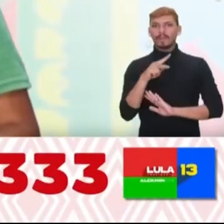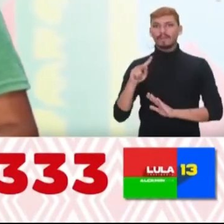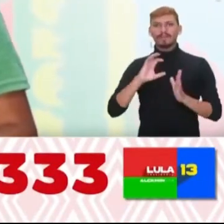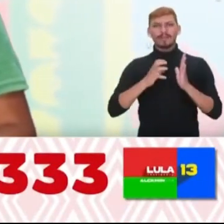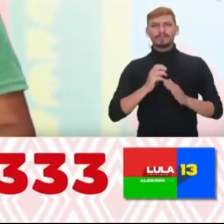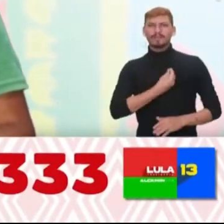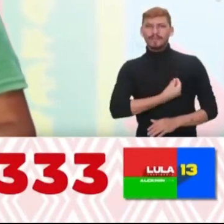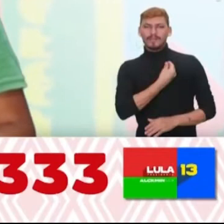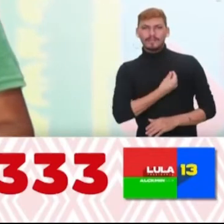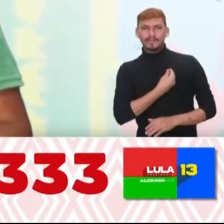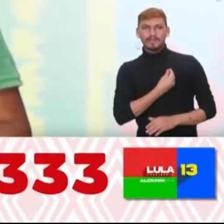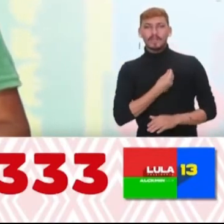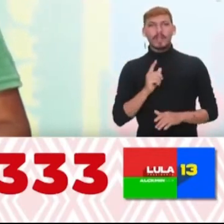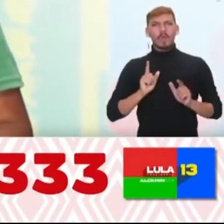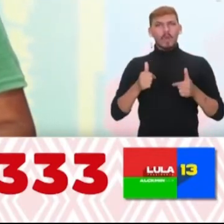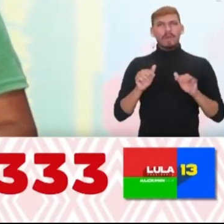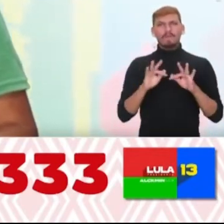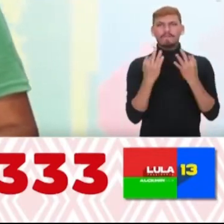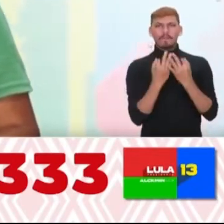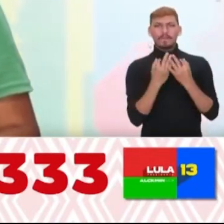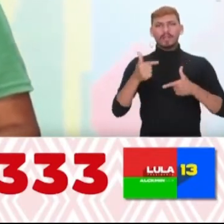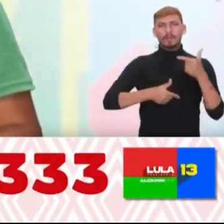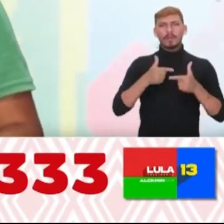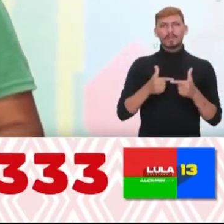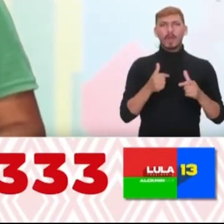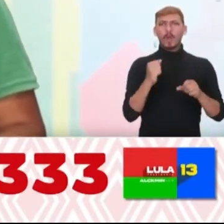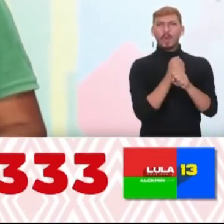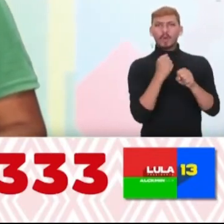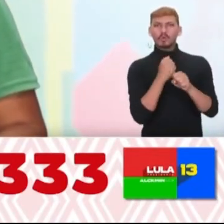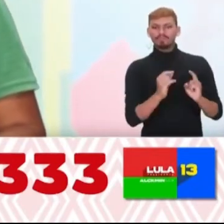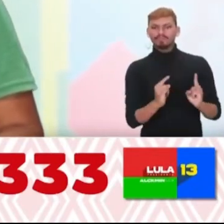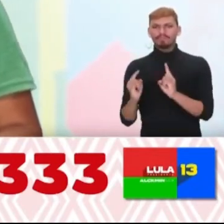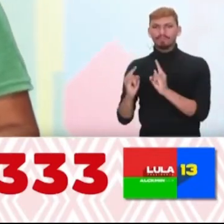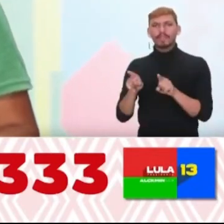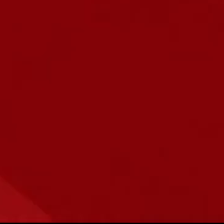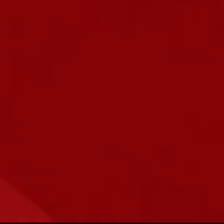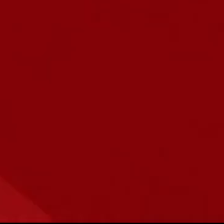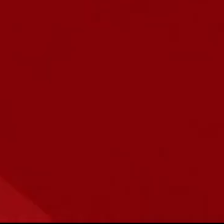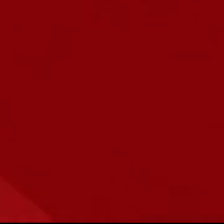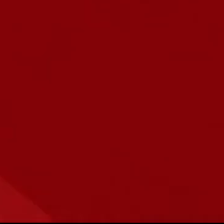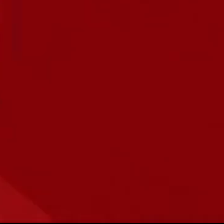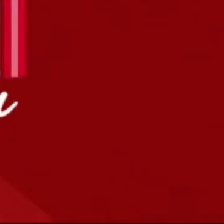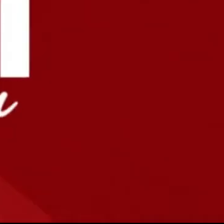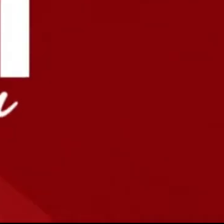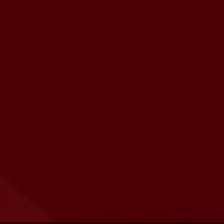o Partido da Vida. Vou lutar pela família, pelos trabalhadores da construção civil e pelo meio ambiente.